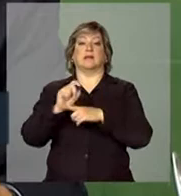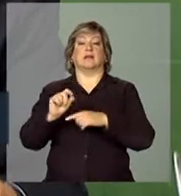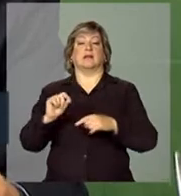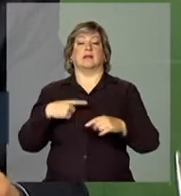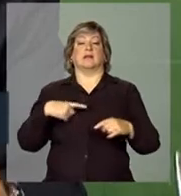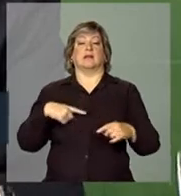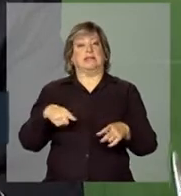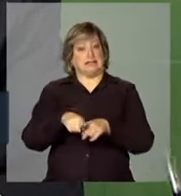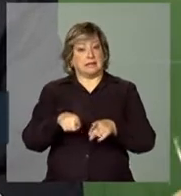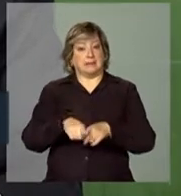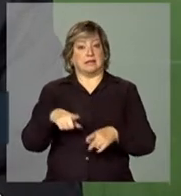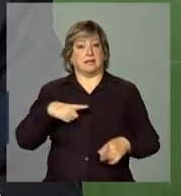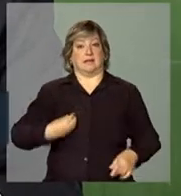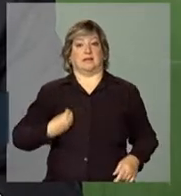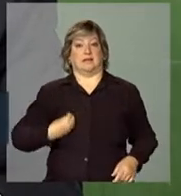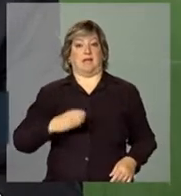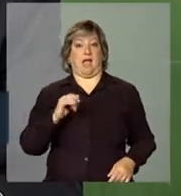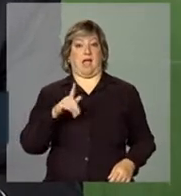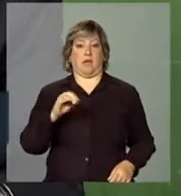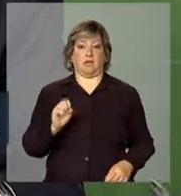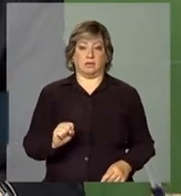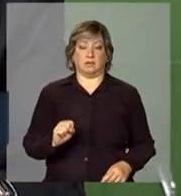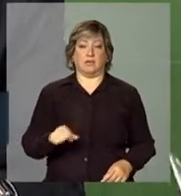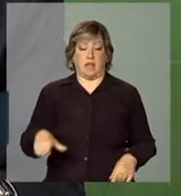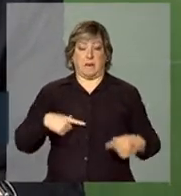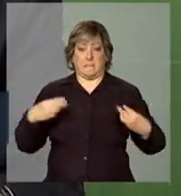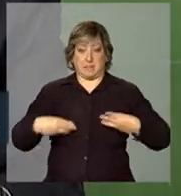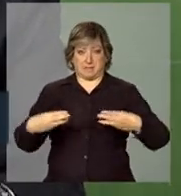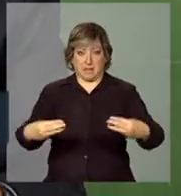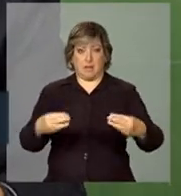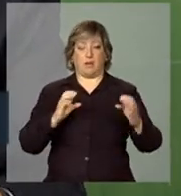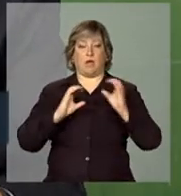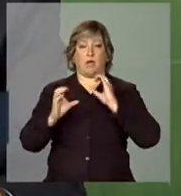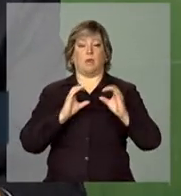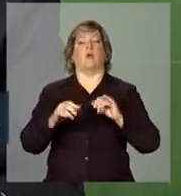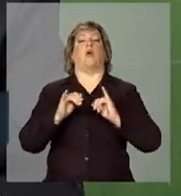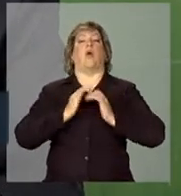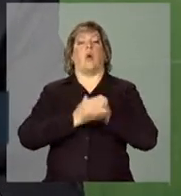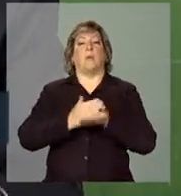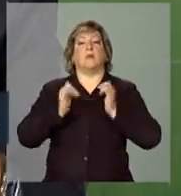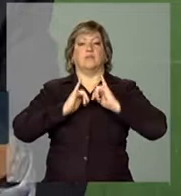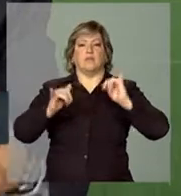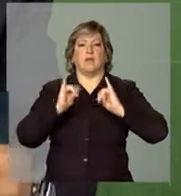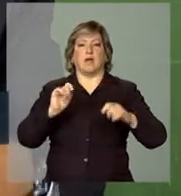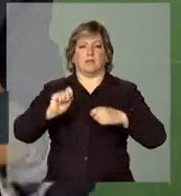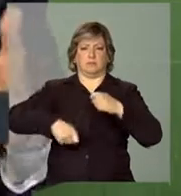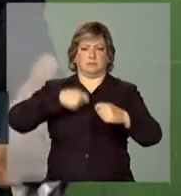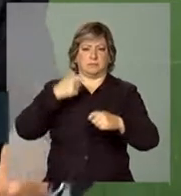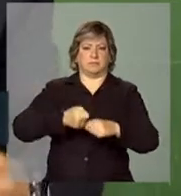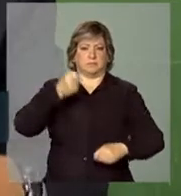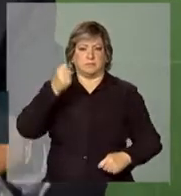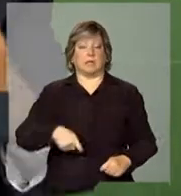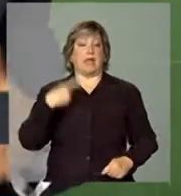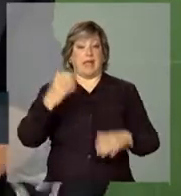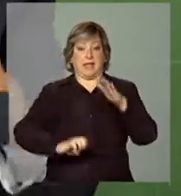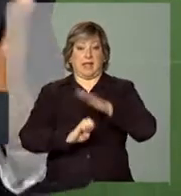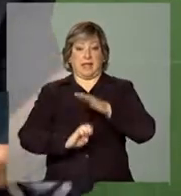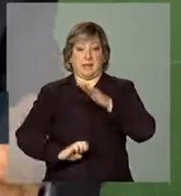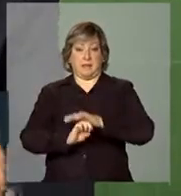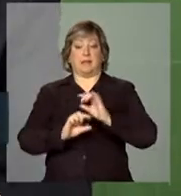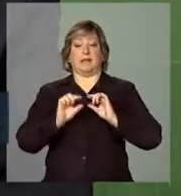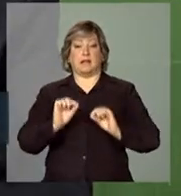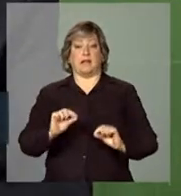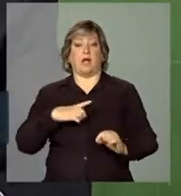O Ministério das Comunicações passou a divulgar as punições às empresas concessionárias de